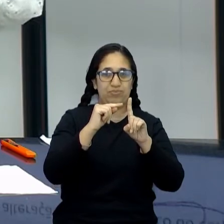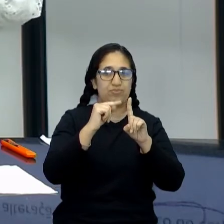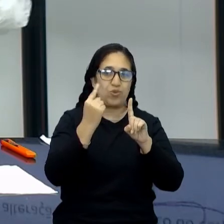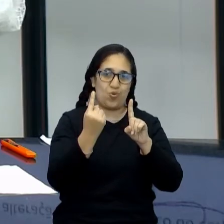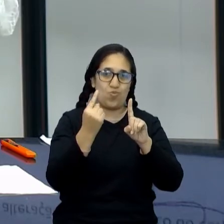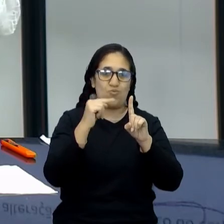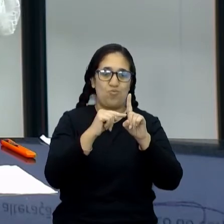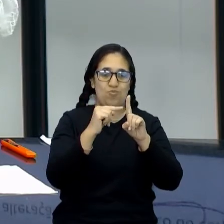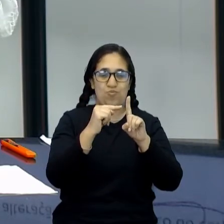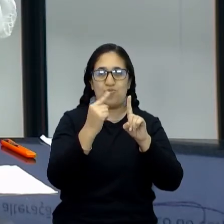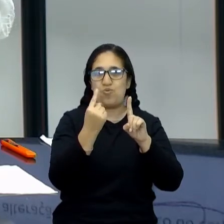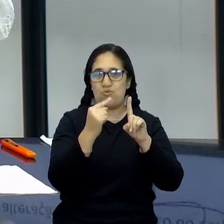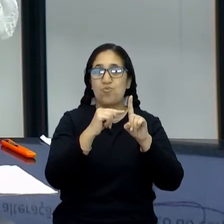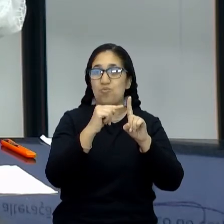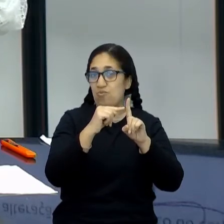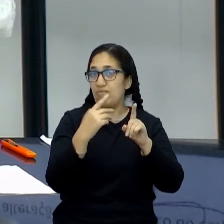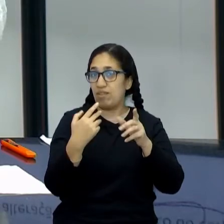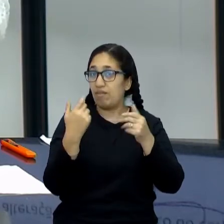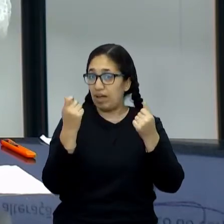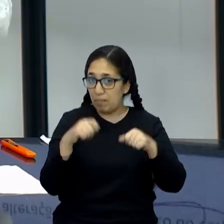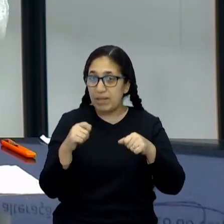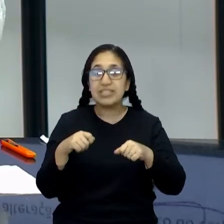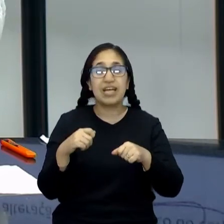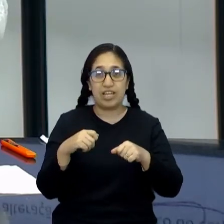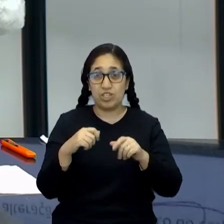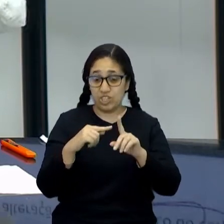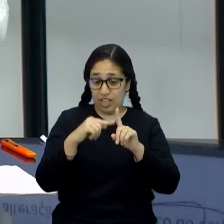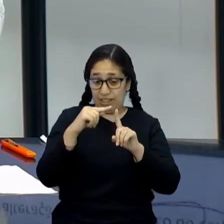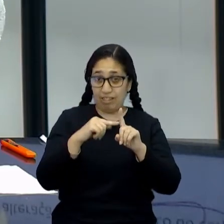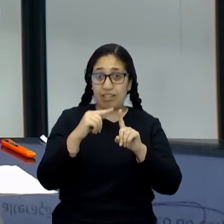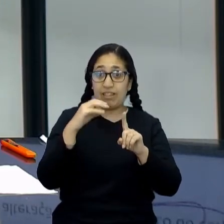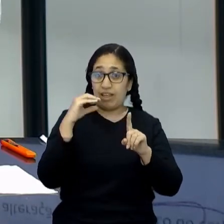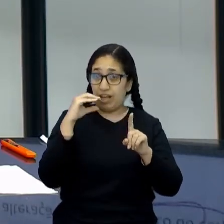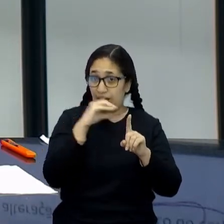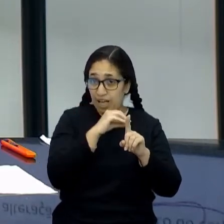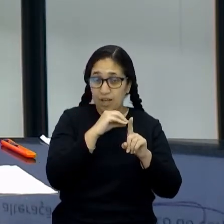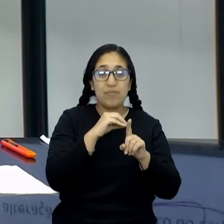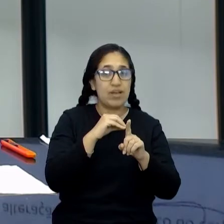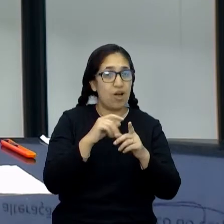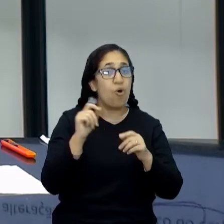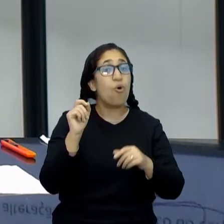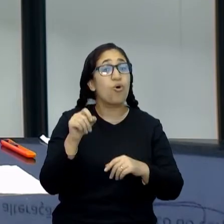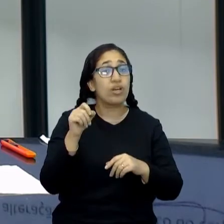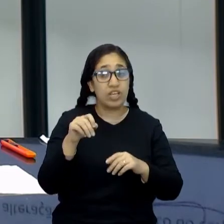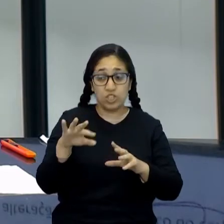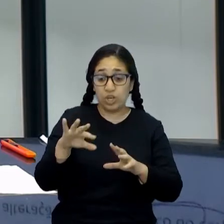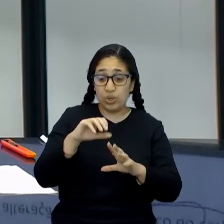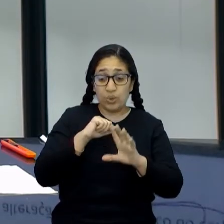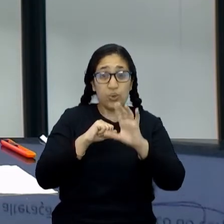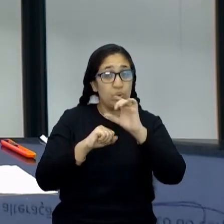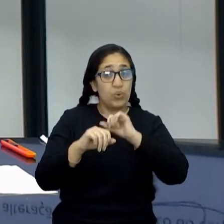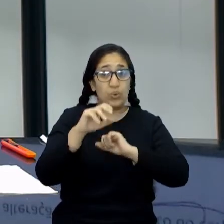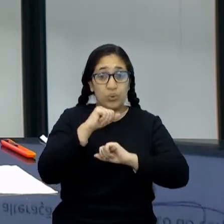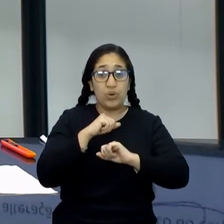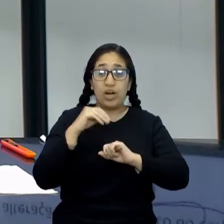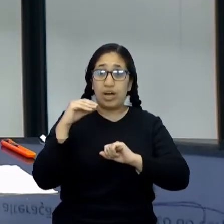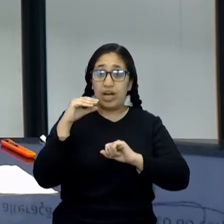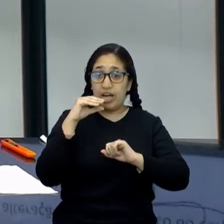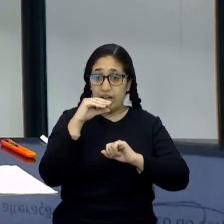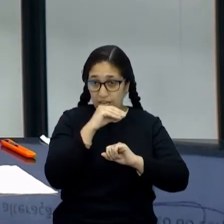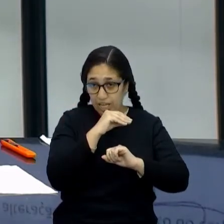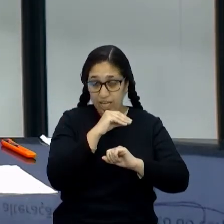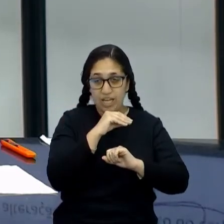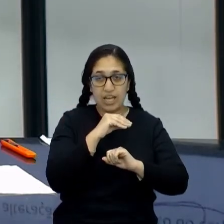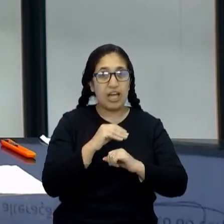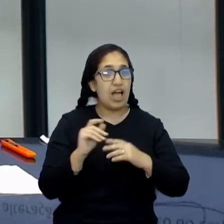Então, ela tem uma capacidade térmica relativamente alta, capacidade térmica, quer dizer, capacidade de armazenar energia e